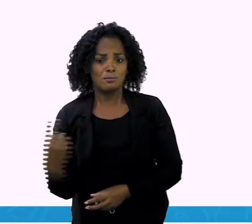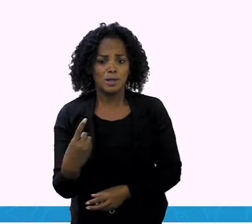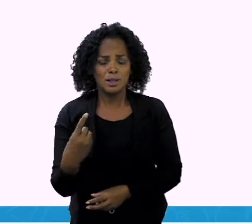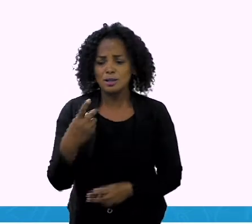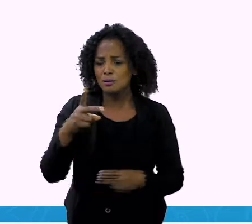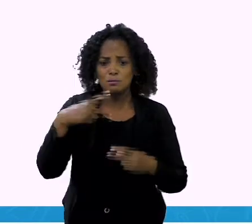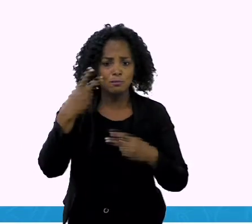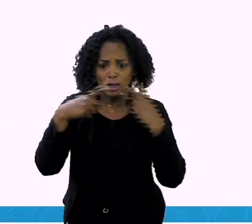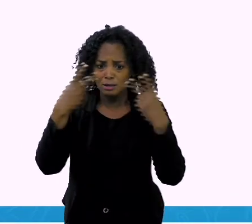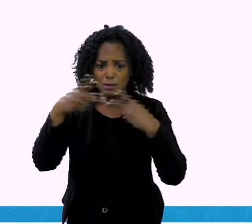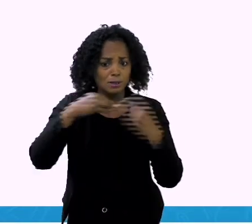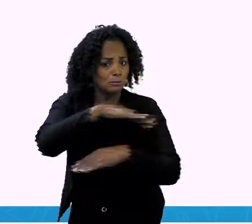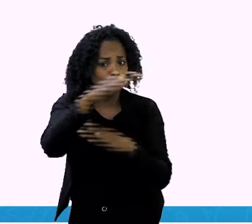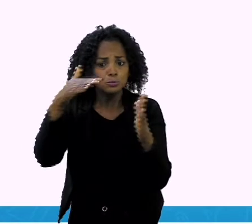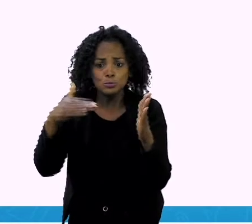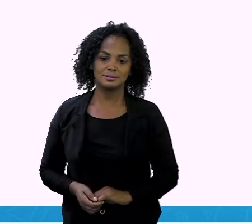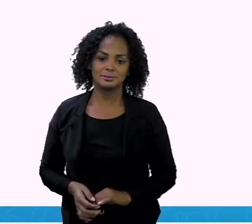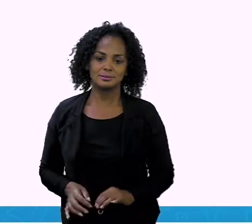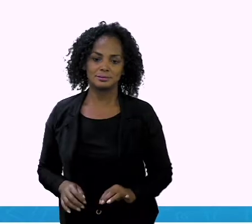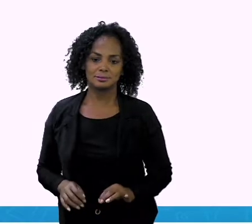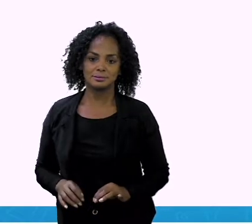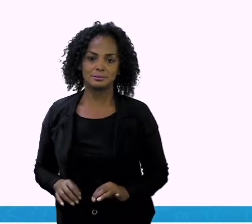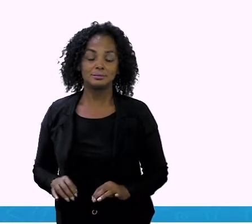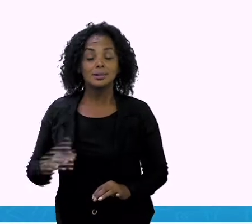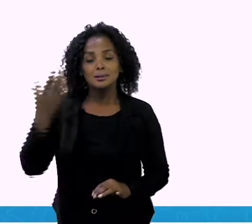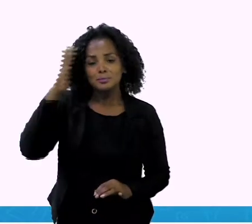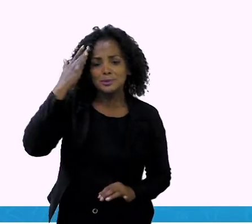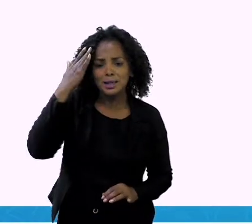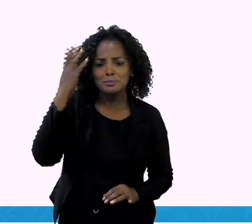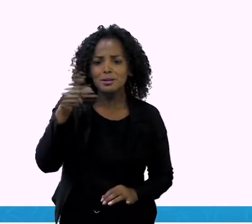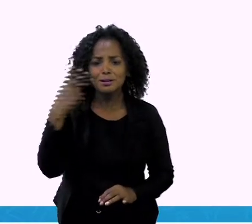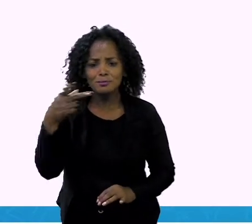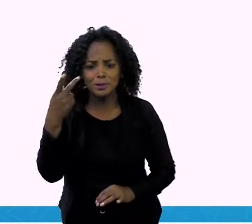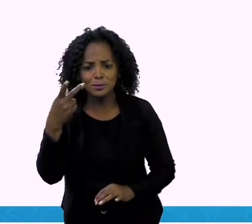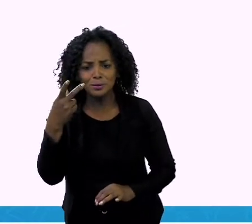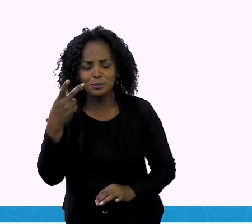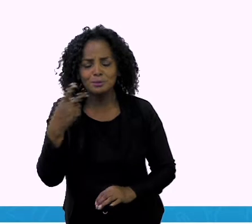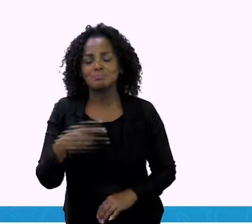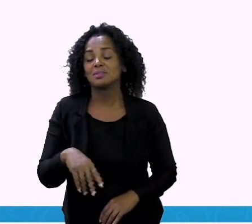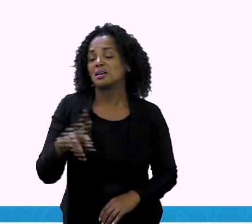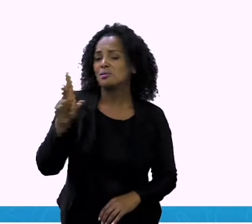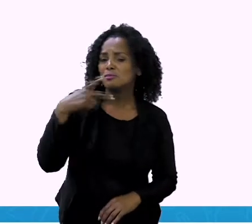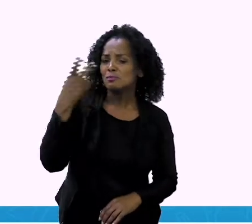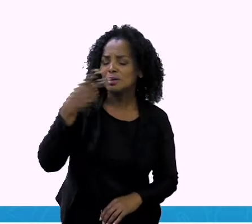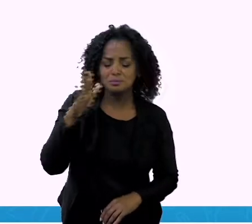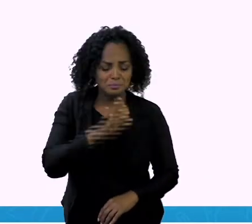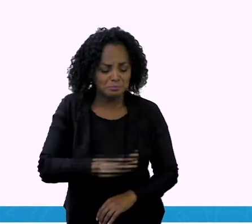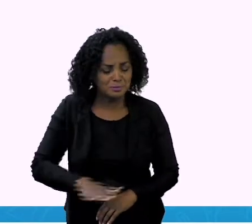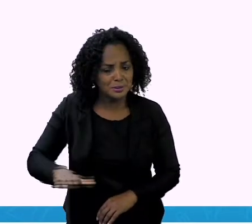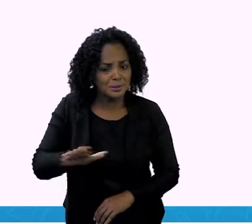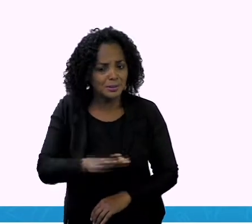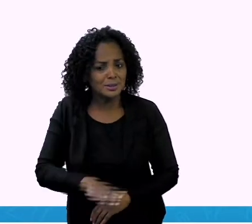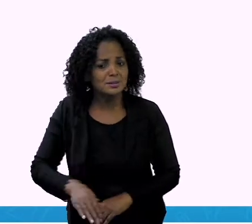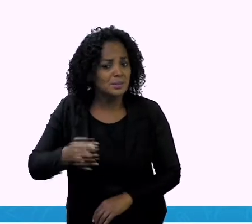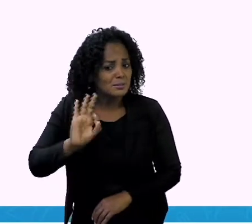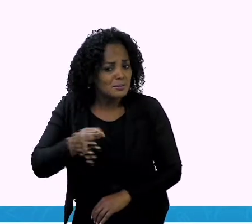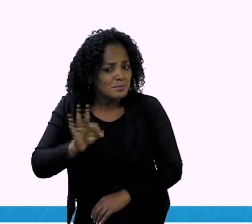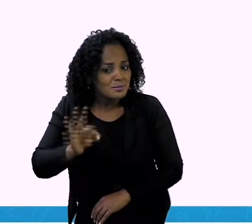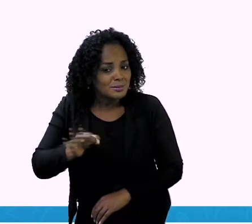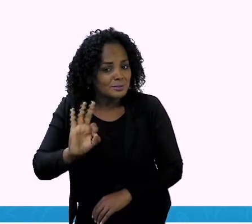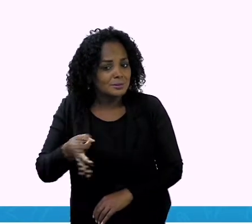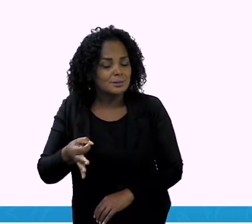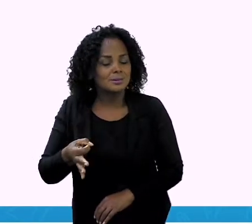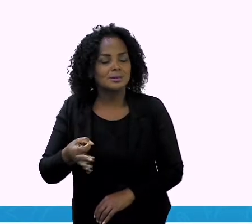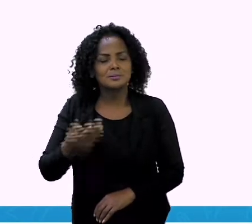o que estava acontecendo. E sabe o que ela achou? Achou que as crianças tinham razão.